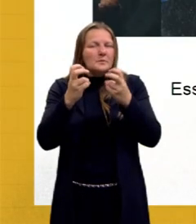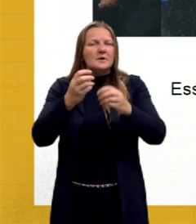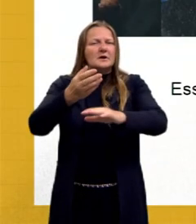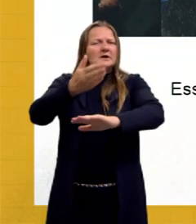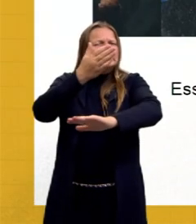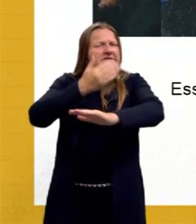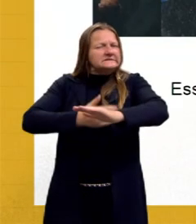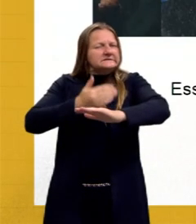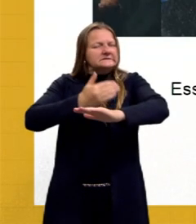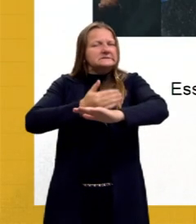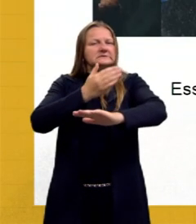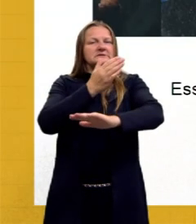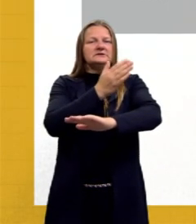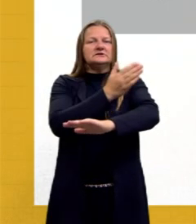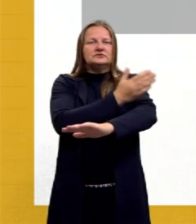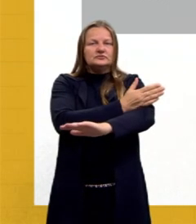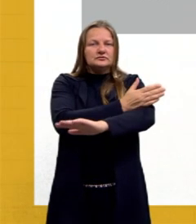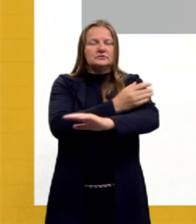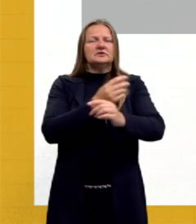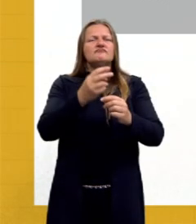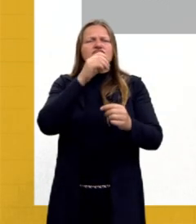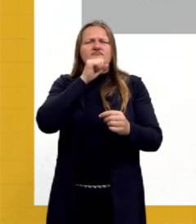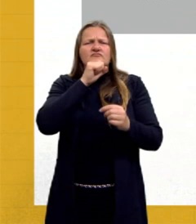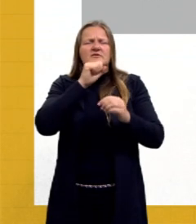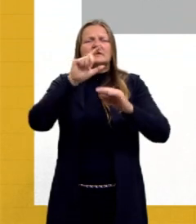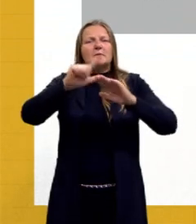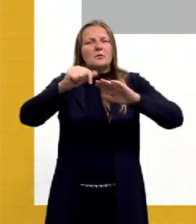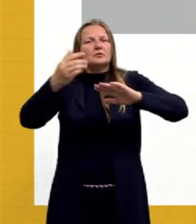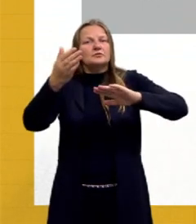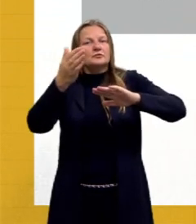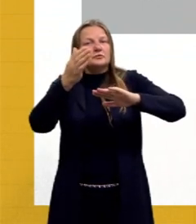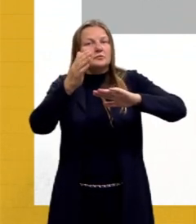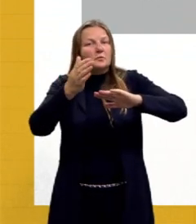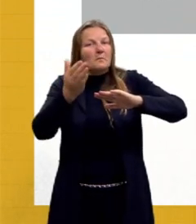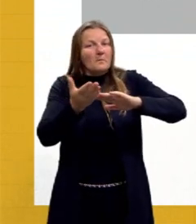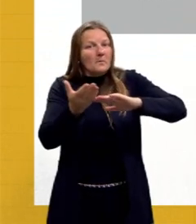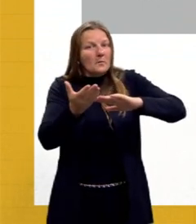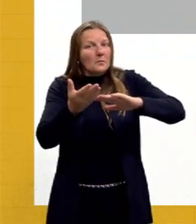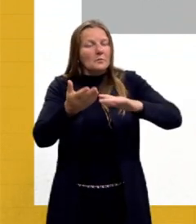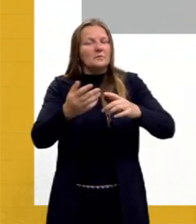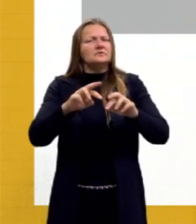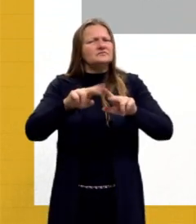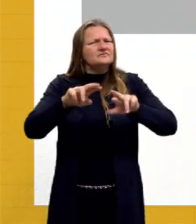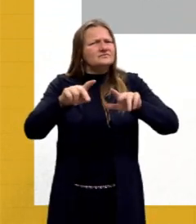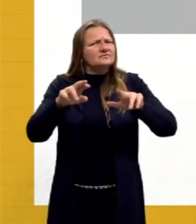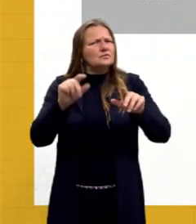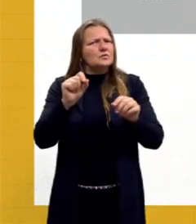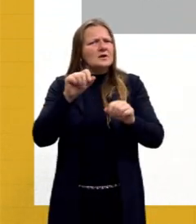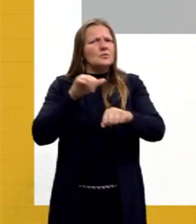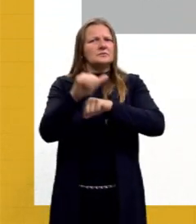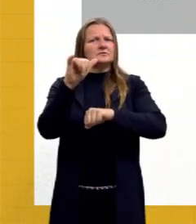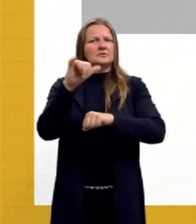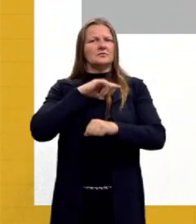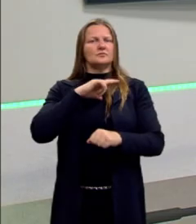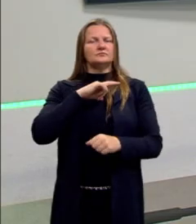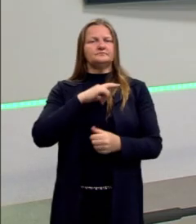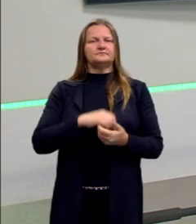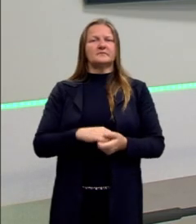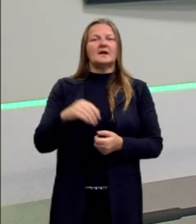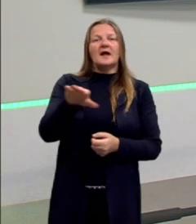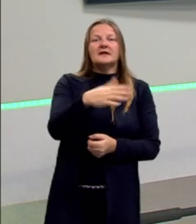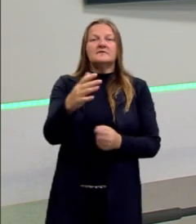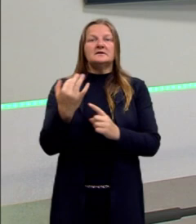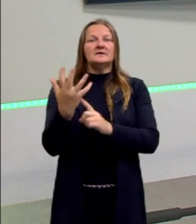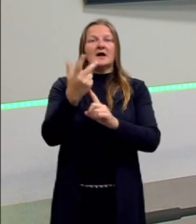-história até a Idade Moderna, nós tivemos uma série de acontecimentos que, por vezes, a